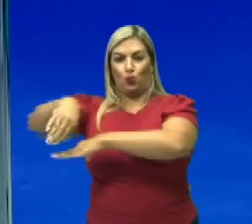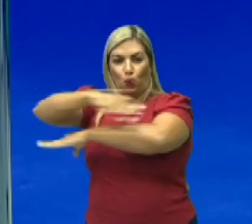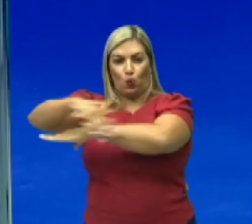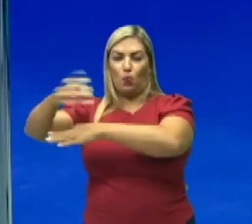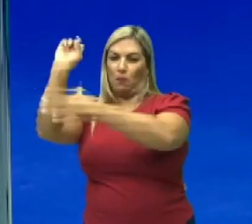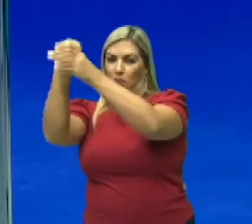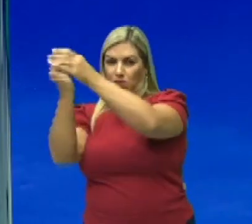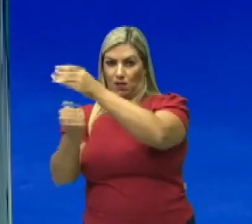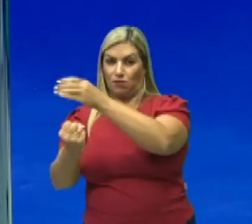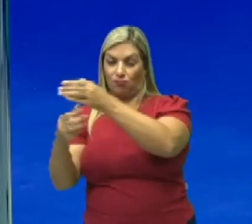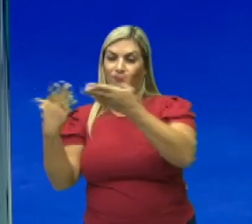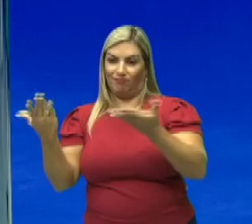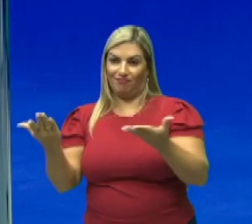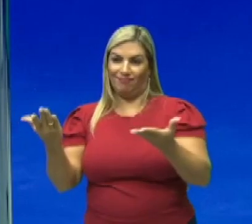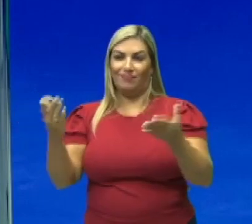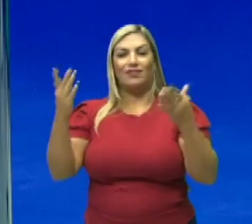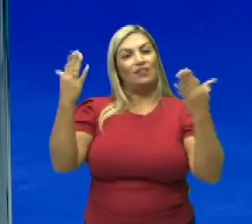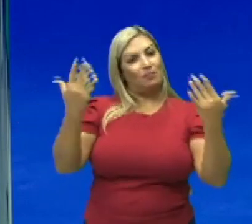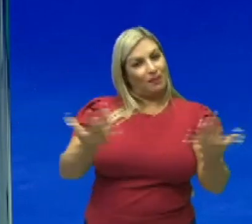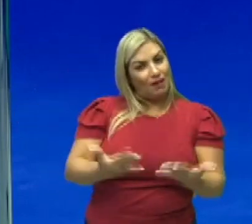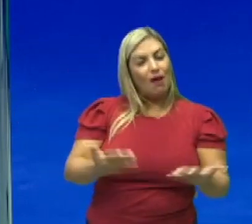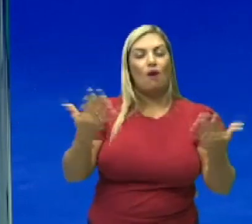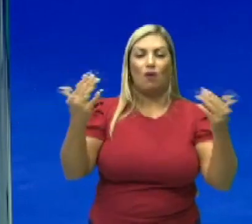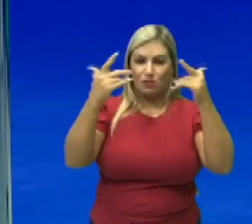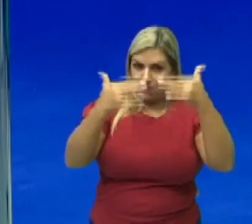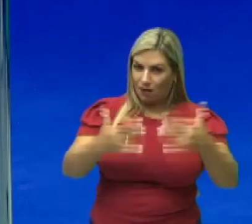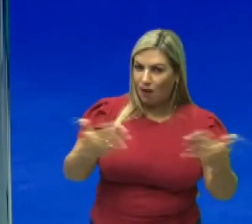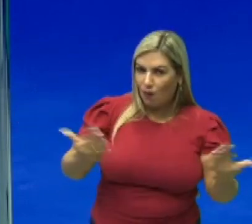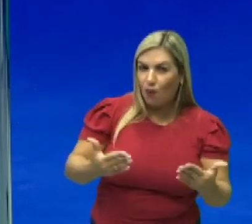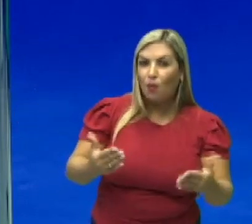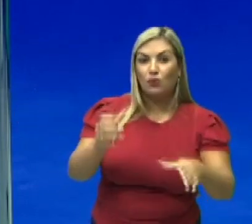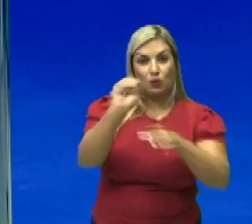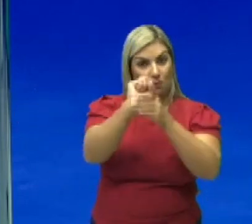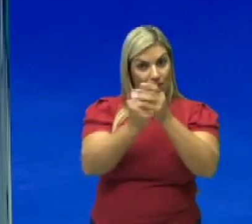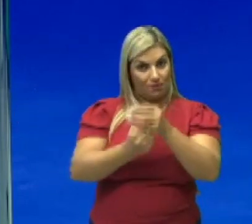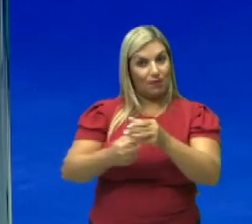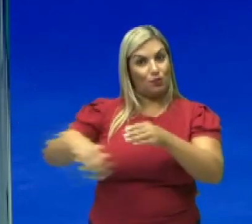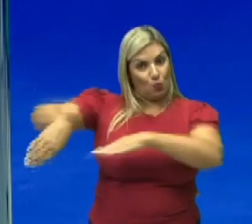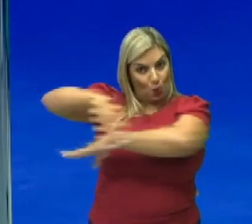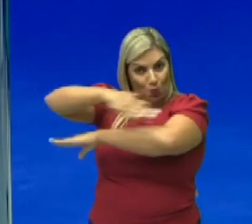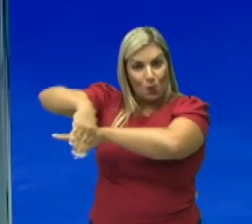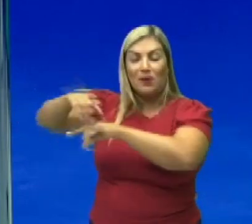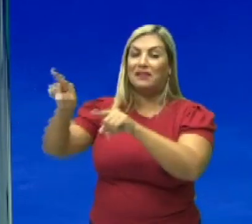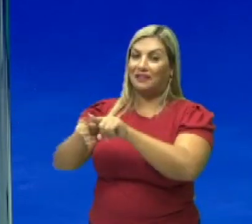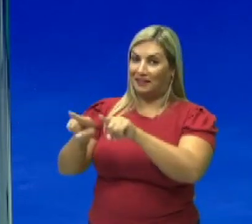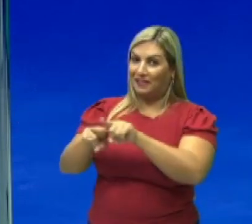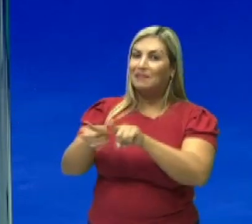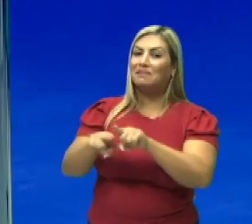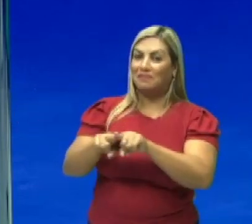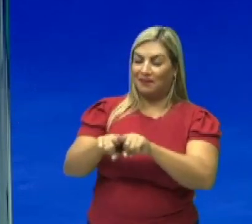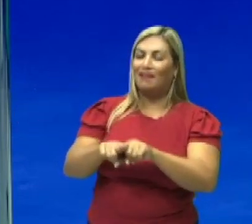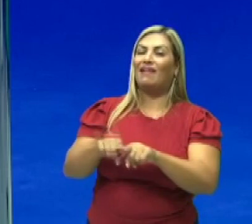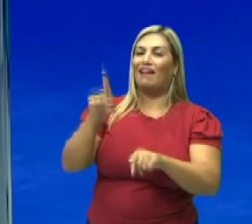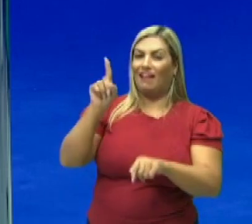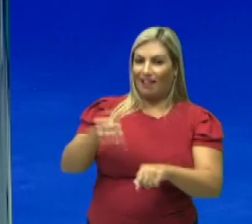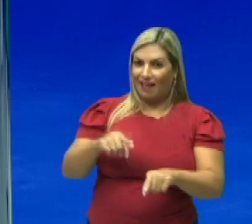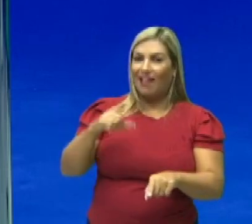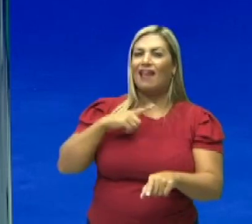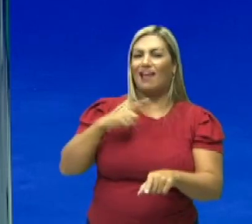rua. O que a gente tem para dizer hoje é que o basquete de rua também vai passar a ser